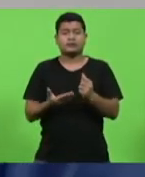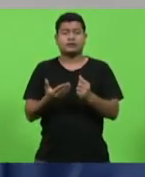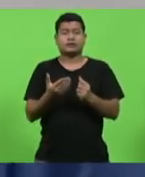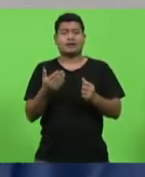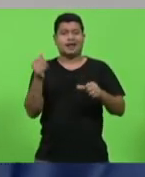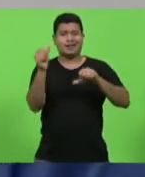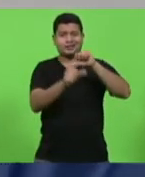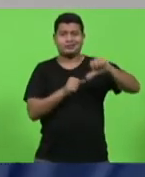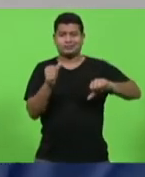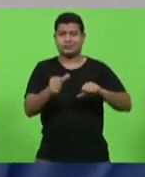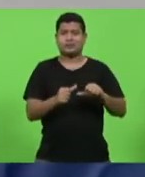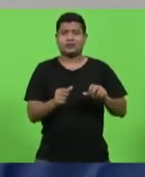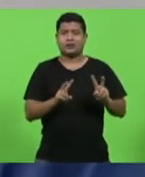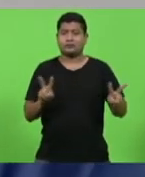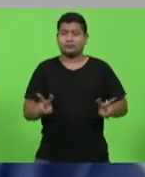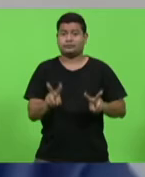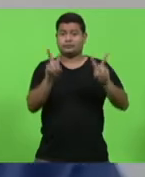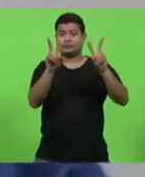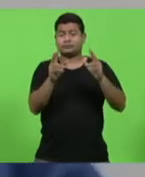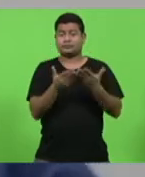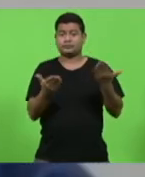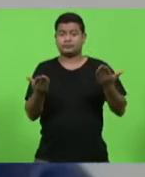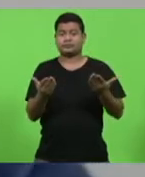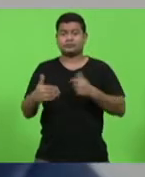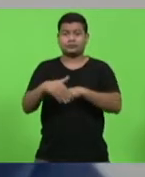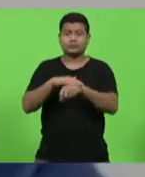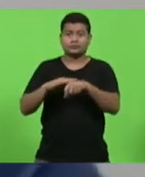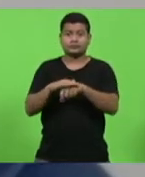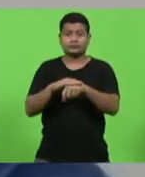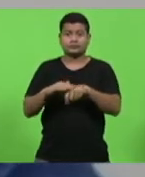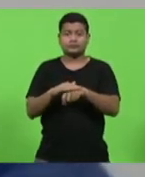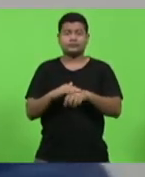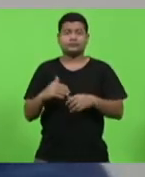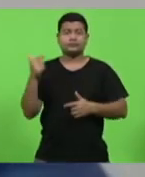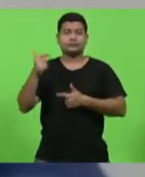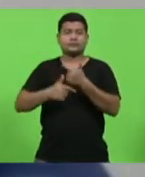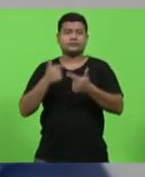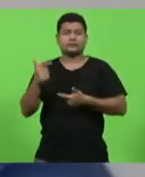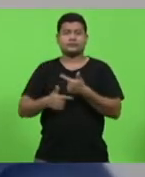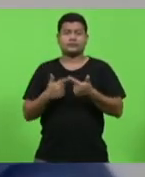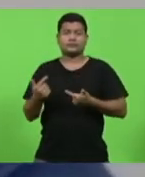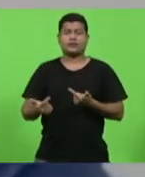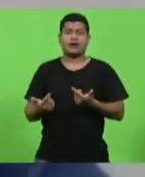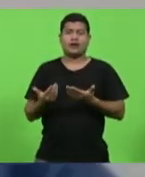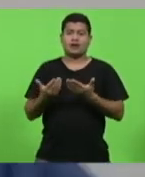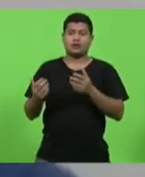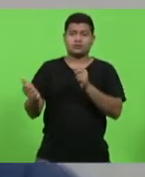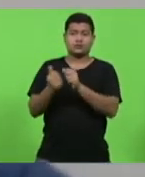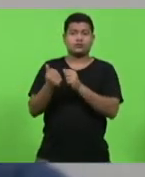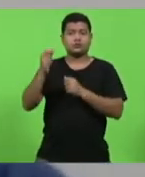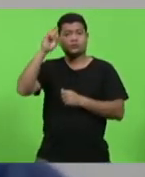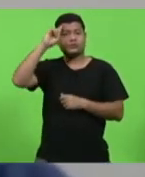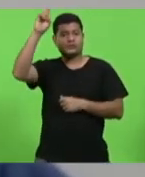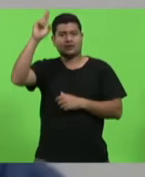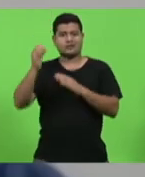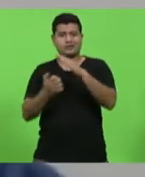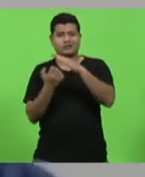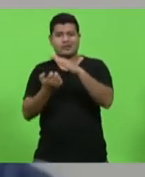a valorização da negociação entre trabalhadores e patrões teria sido